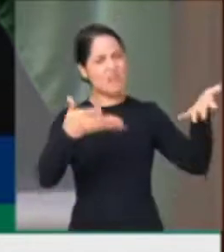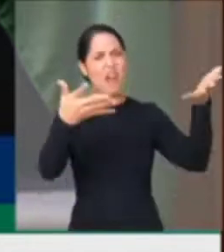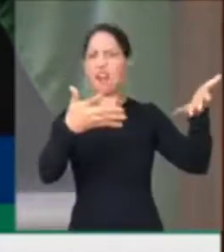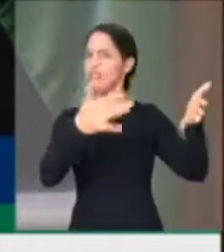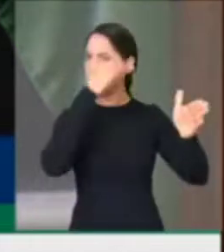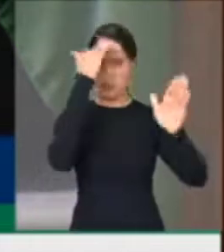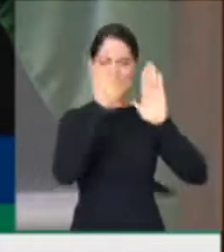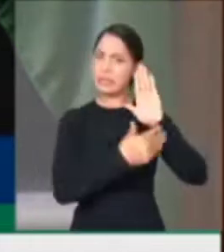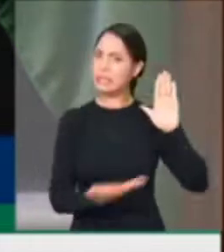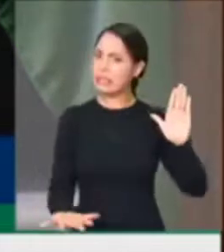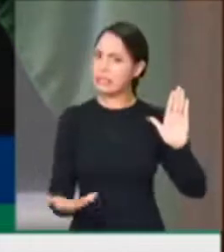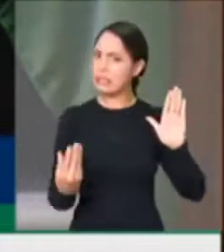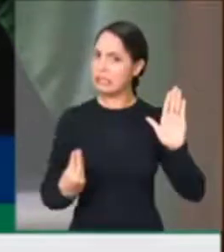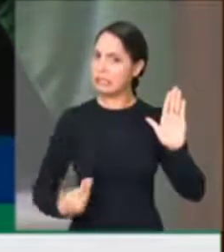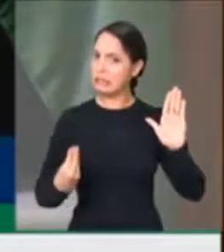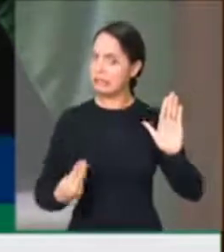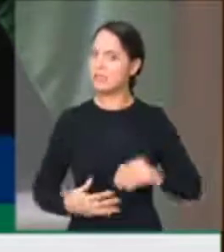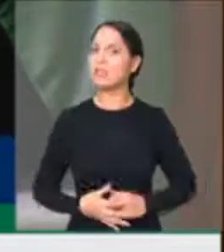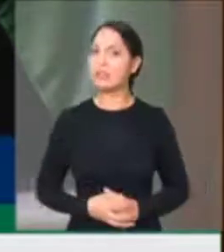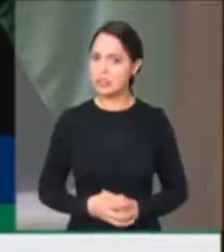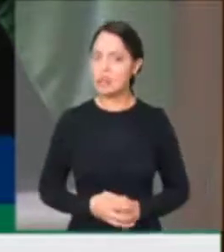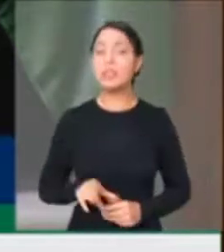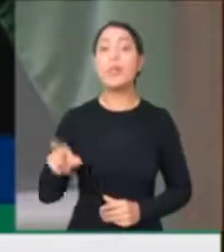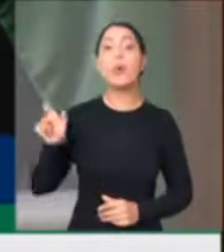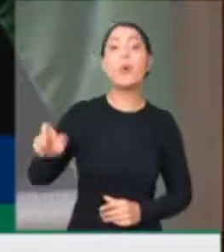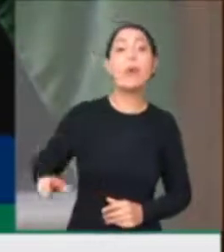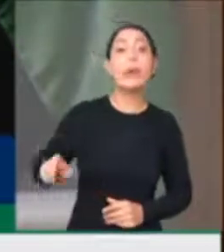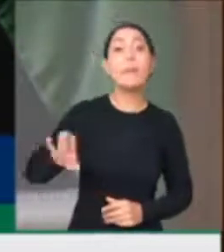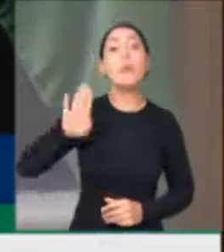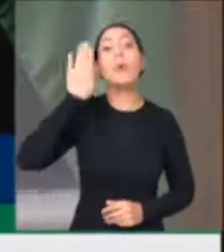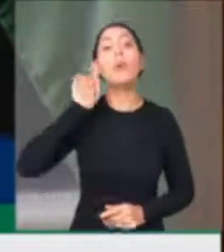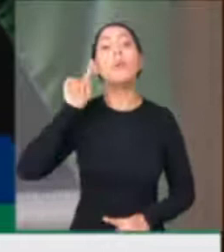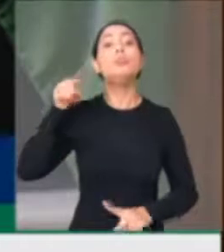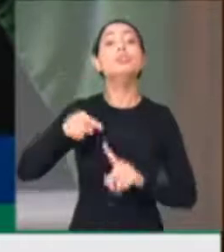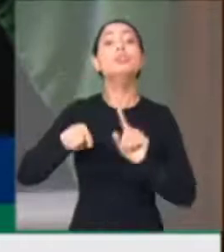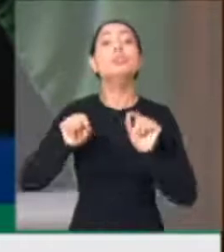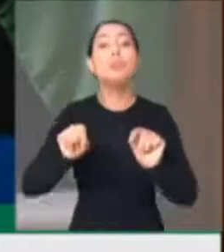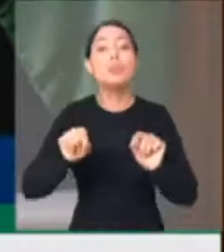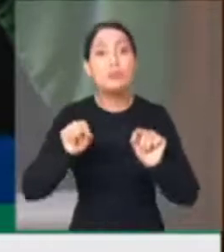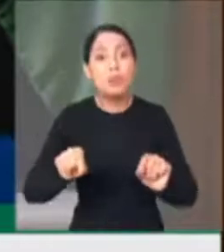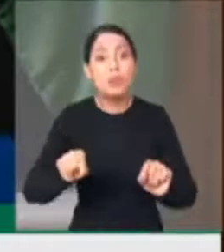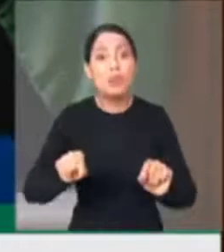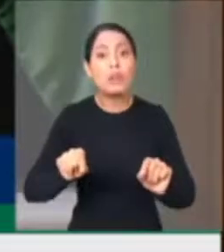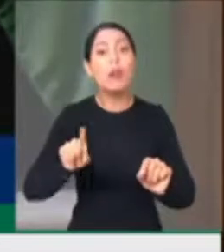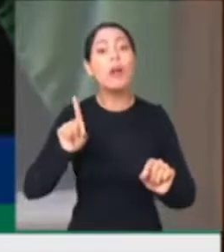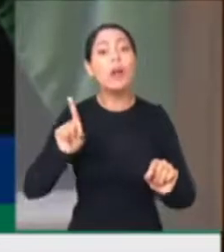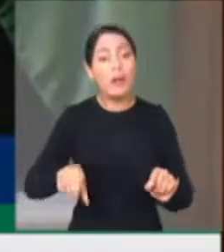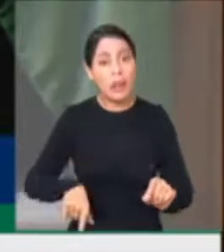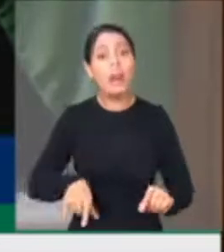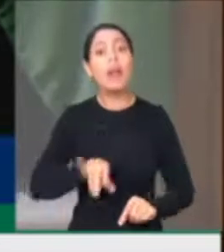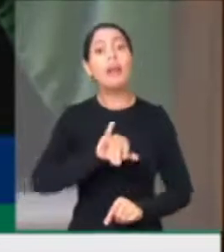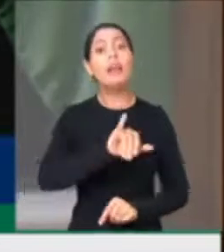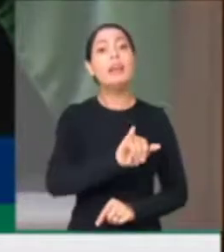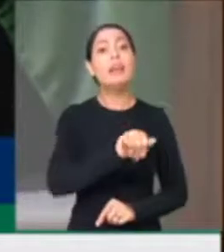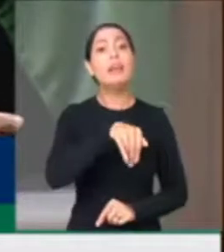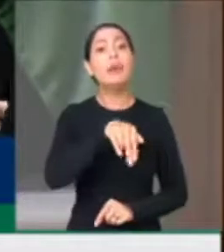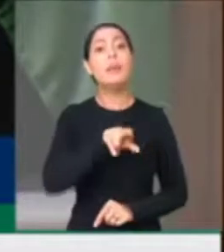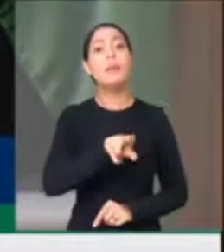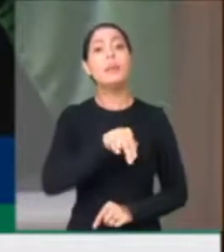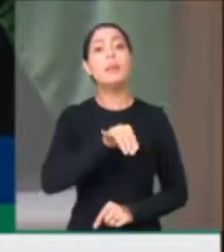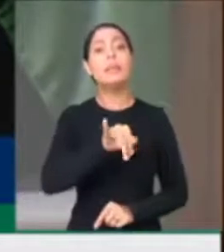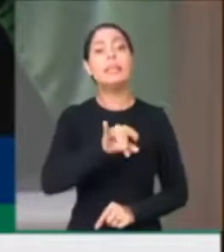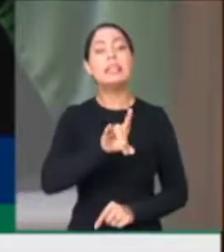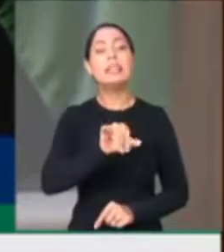objetivo dele era exatamente promover a chamada imunidade de rebanho. Olha aí a